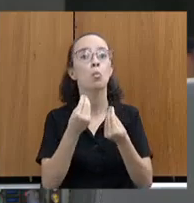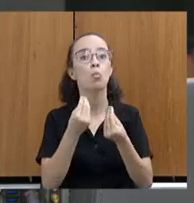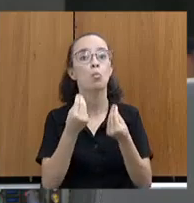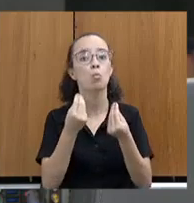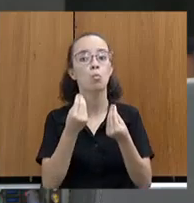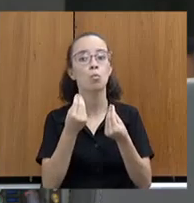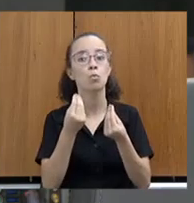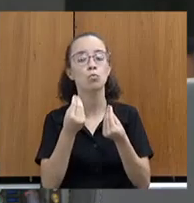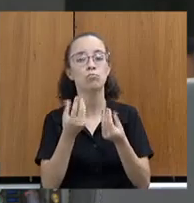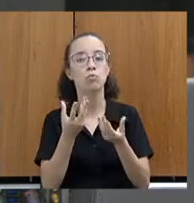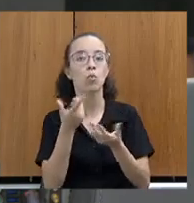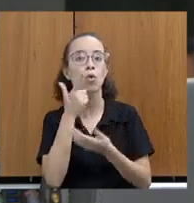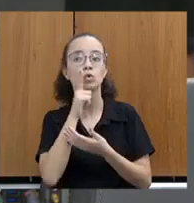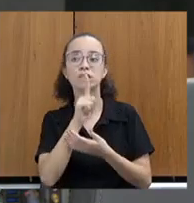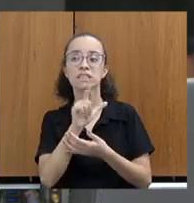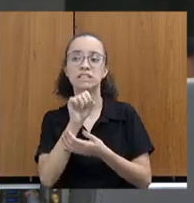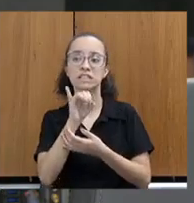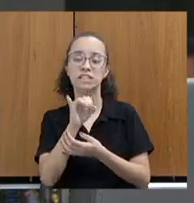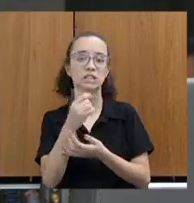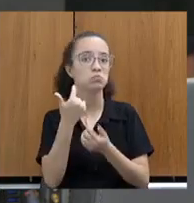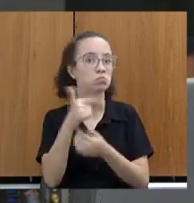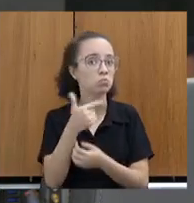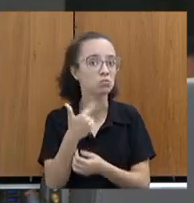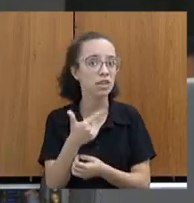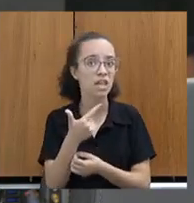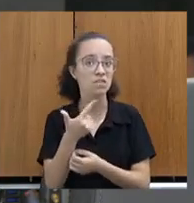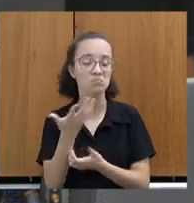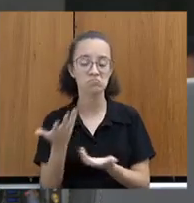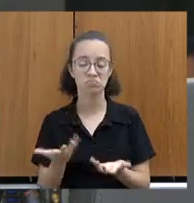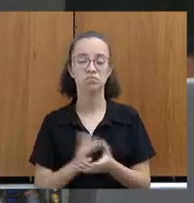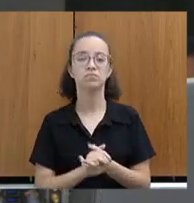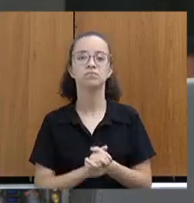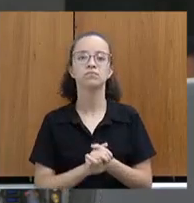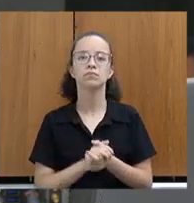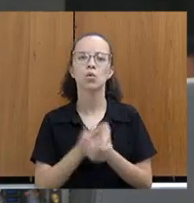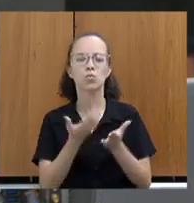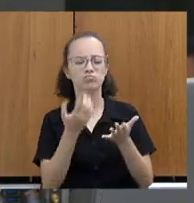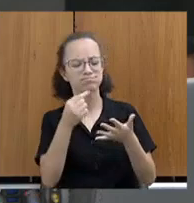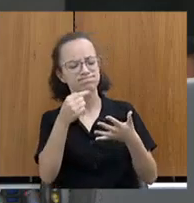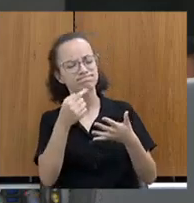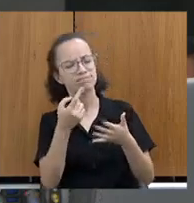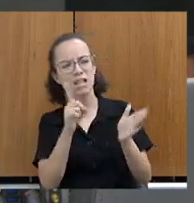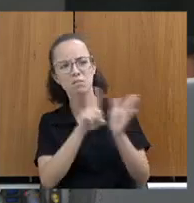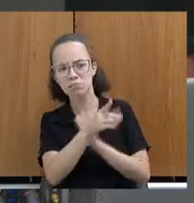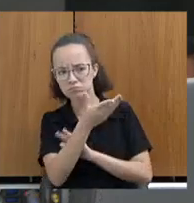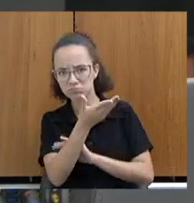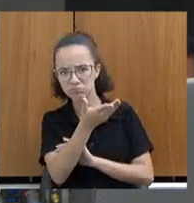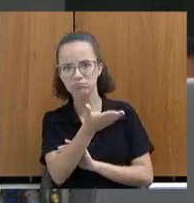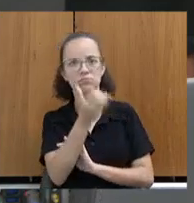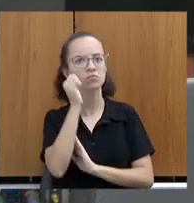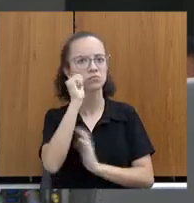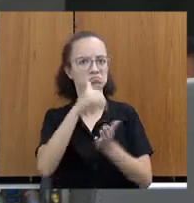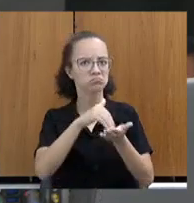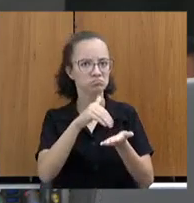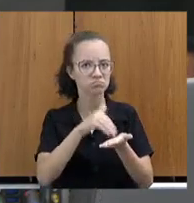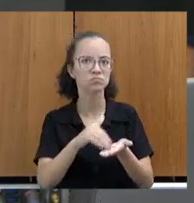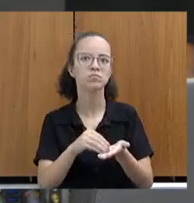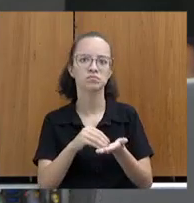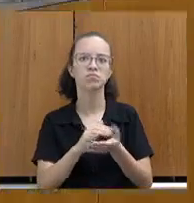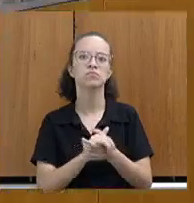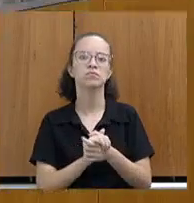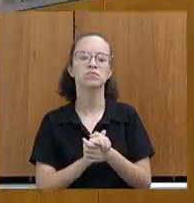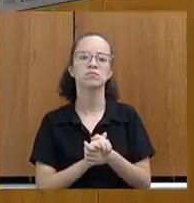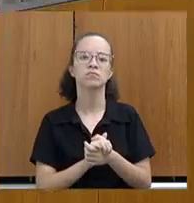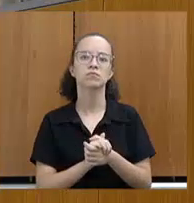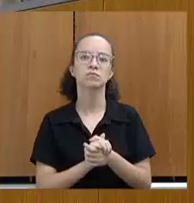para essa questão de combate à extrema pobreza. Então, essas perguntas que eu queria fazer para a secretária em relação